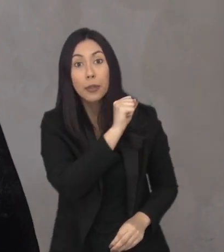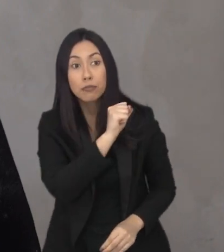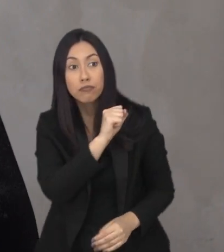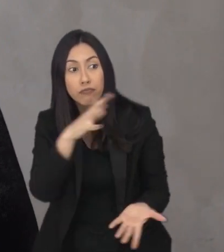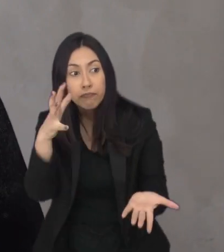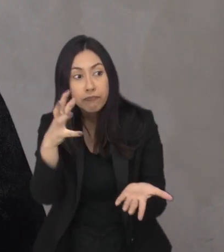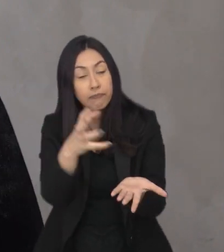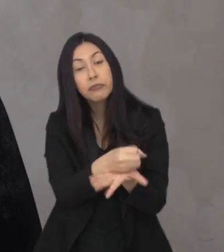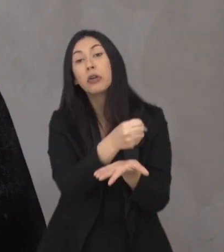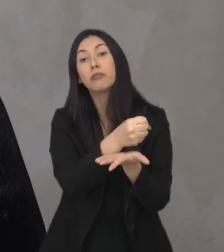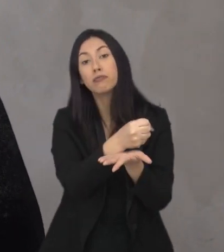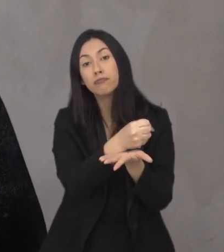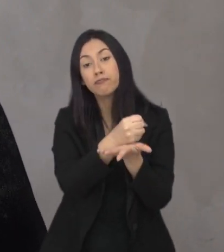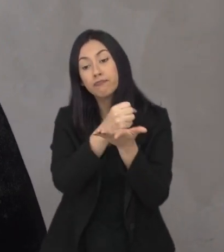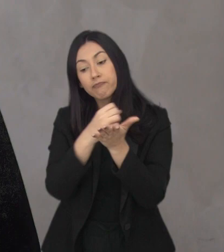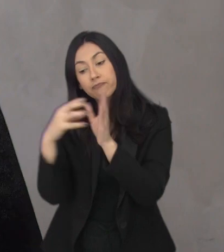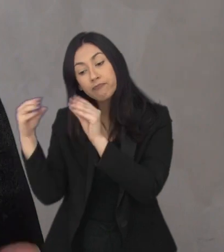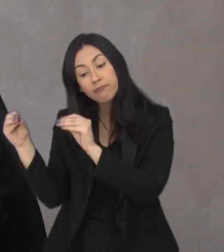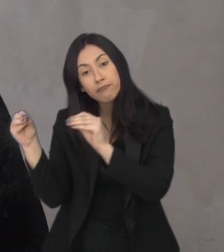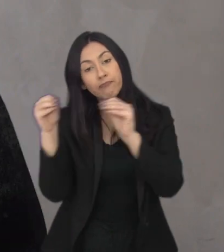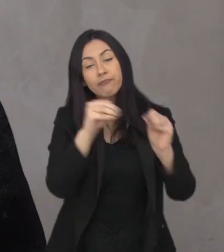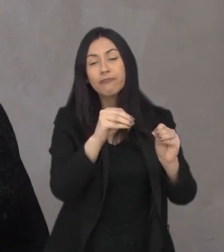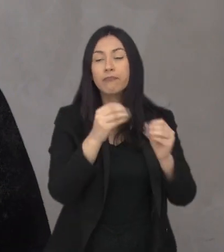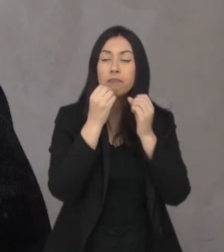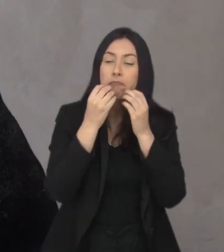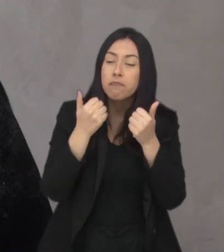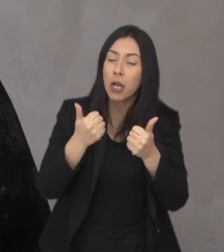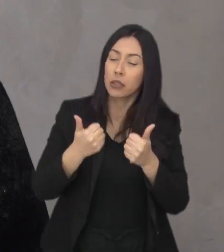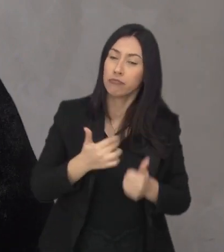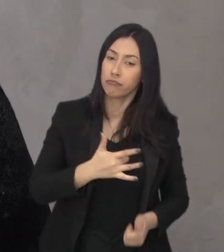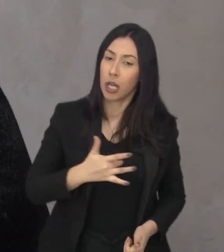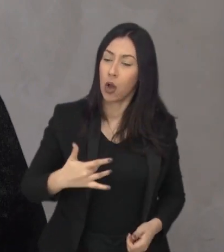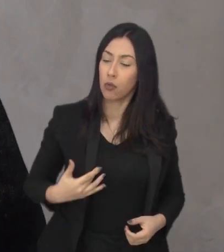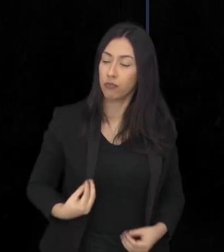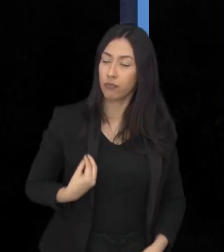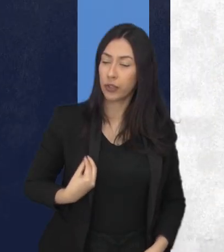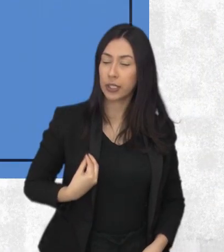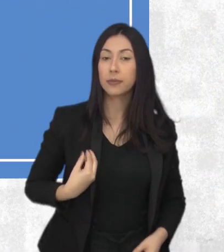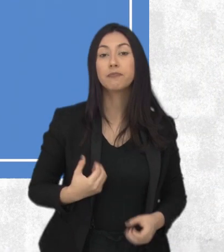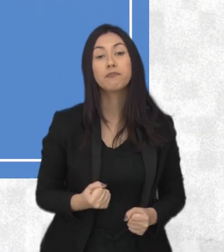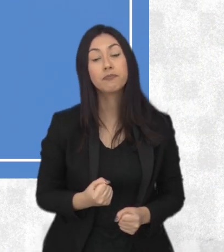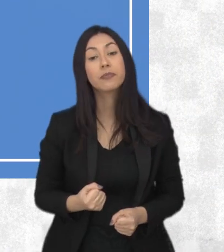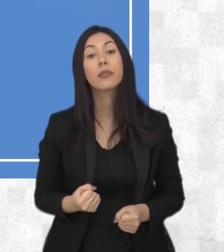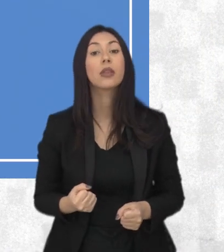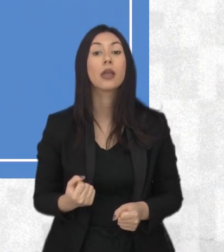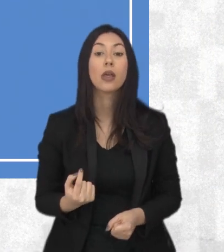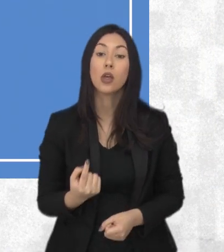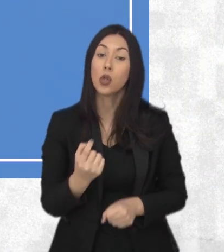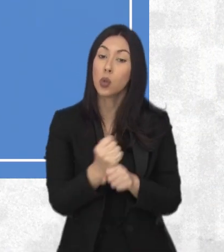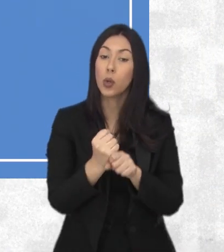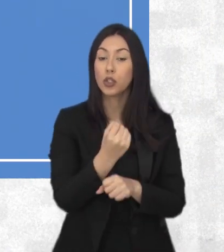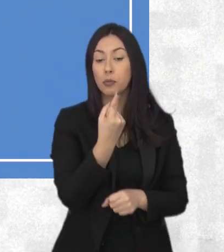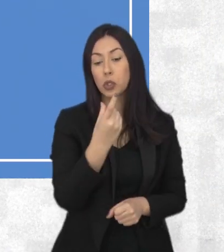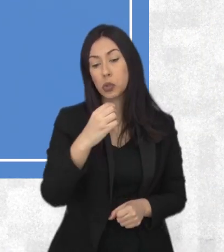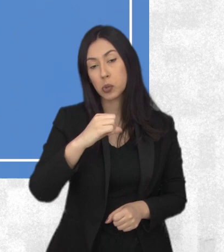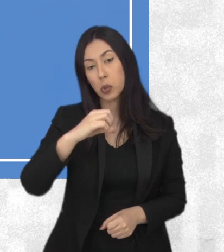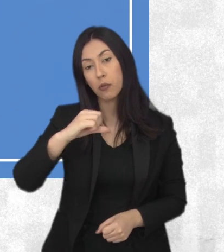rapidamente resgatados e que chegue bem com vida. Desde a criação do Conari em